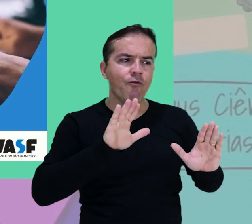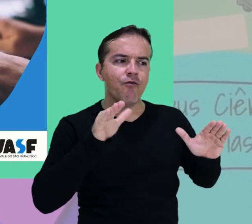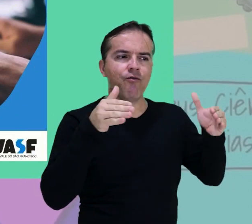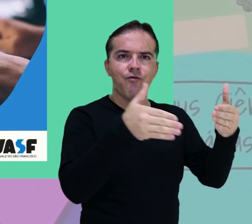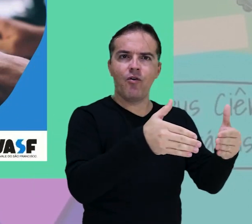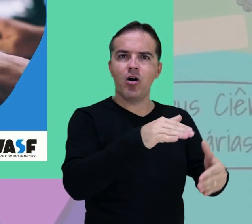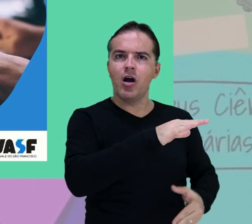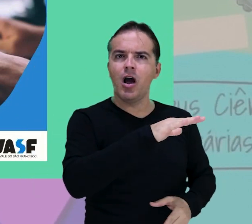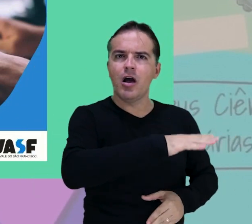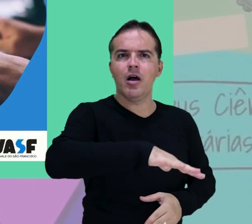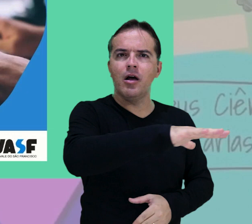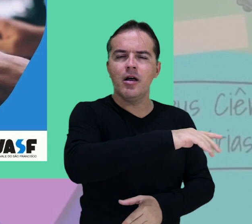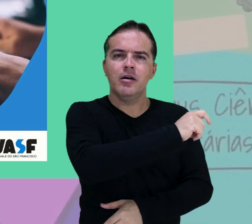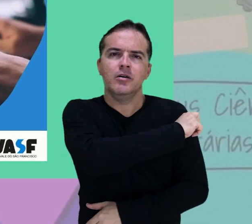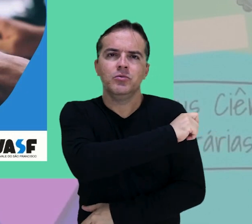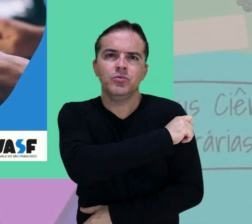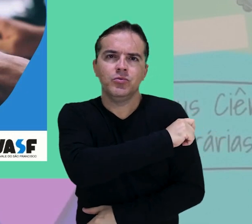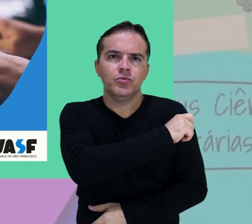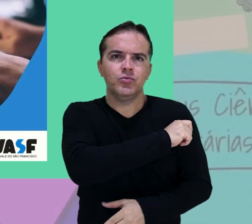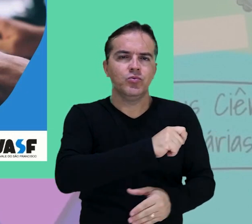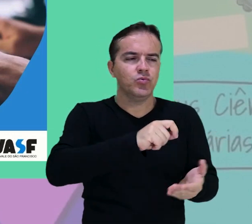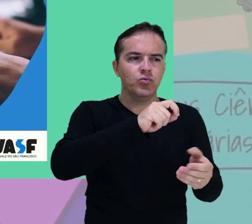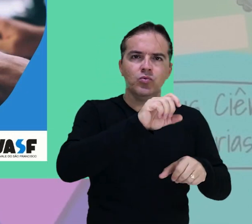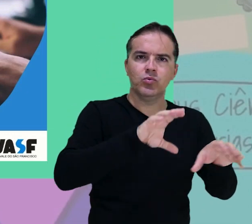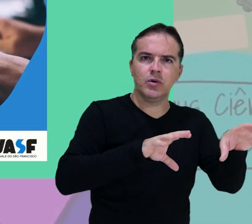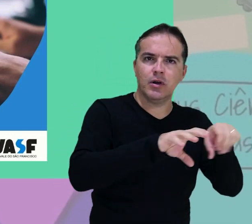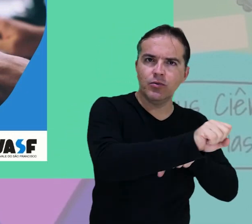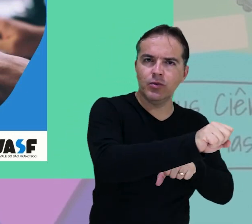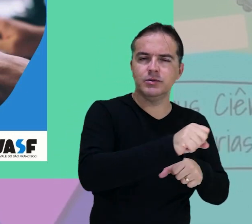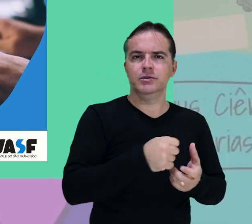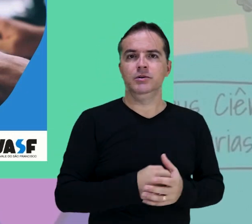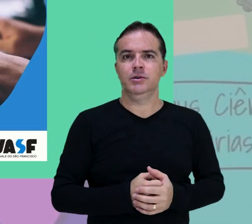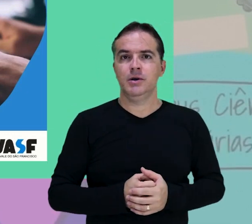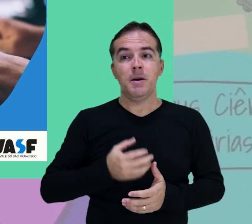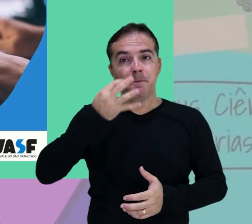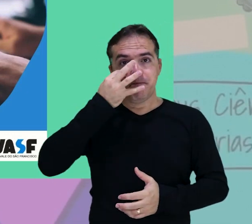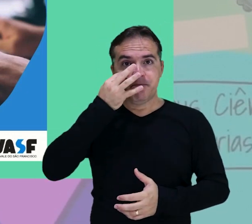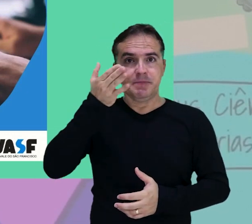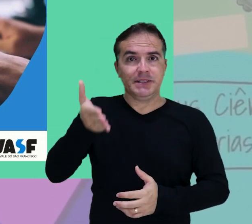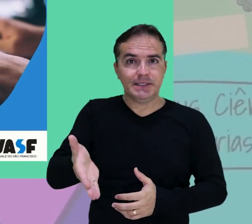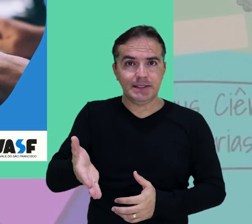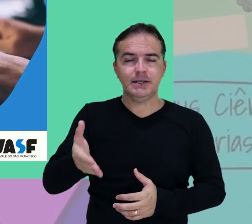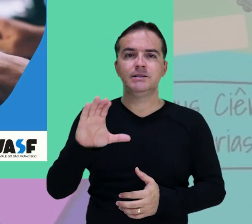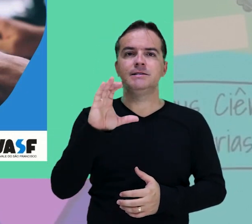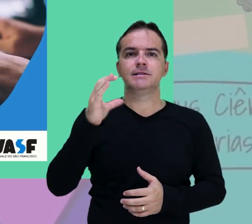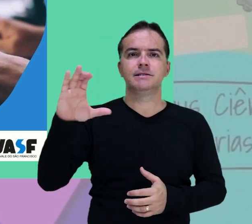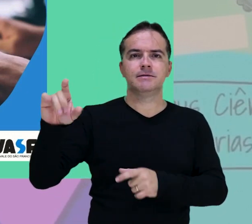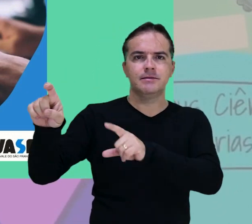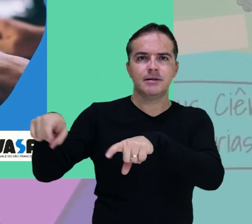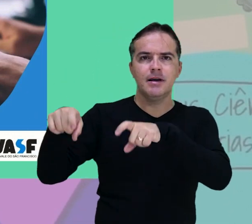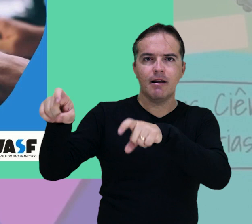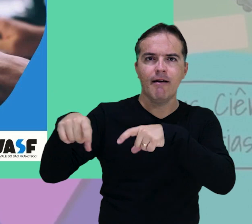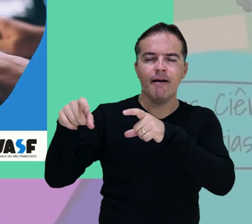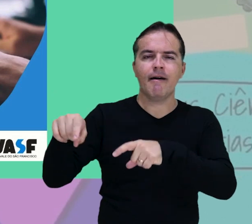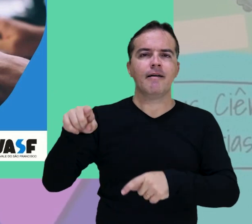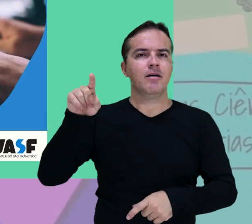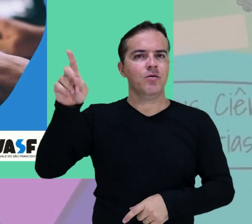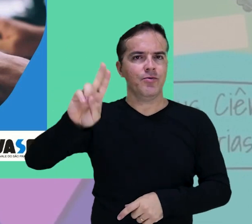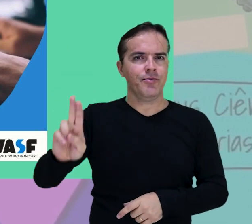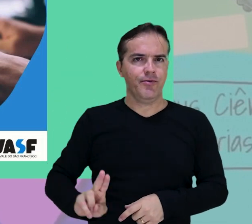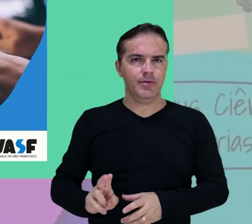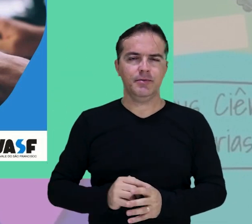de cursos de graduação As atividades acontecem presencialmente no Campo em Ciências Agrárias da Univasf